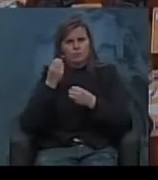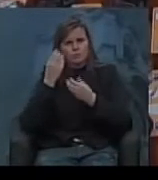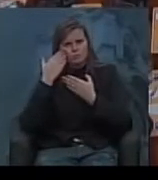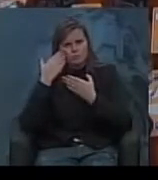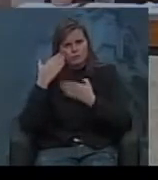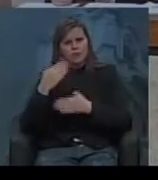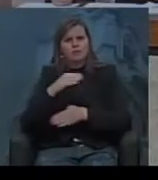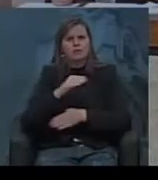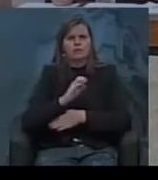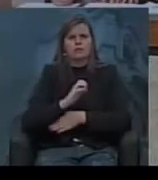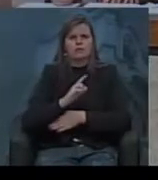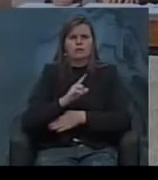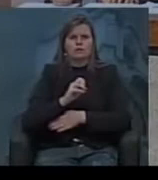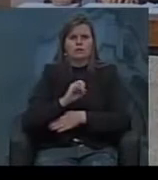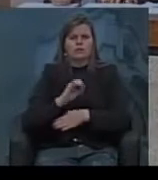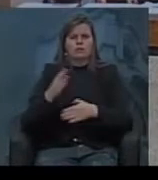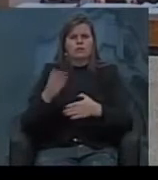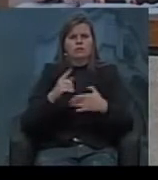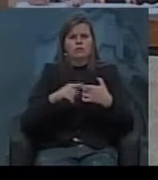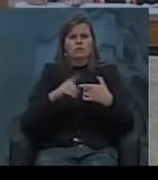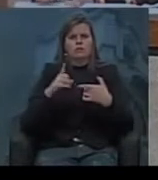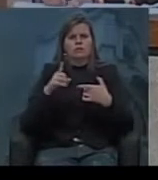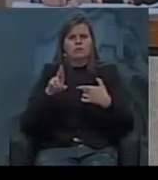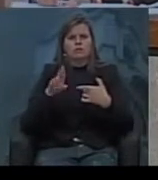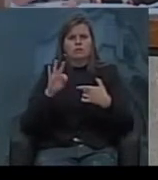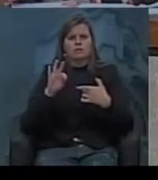obrigado, vereador Eloy. Vereador, doutor Tiago.